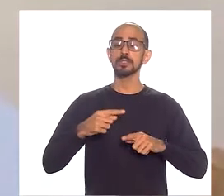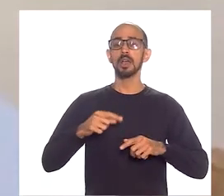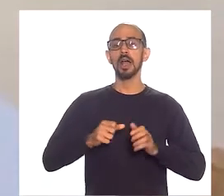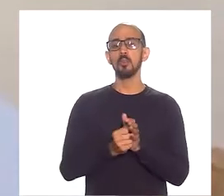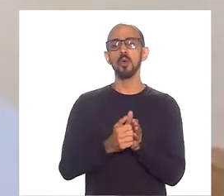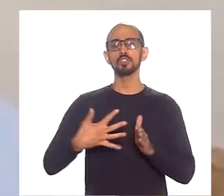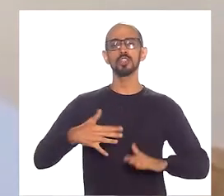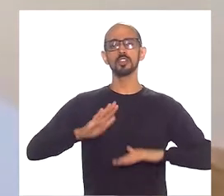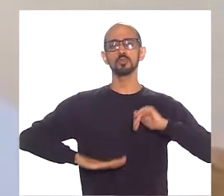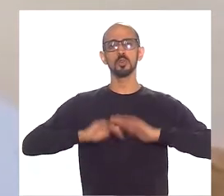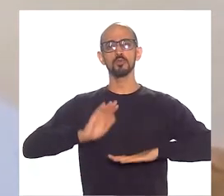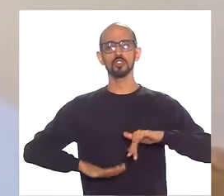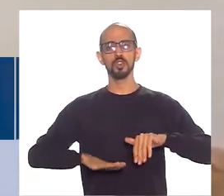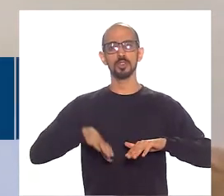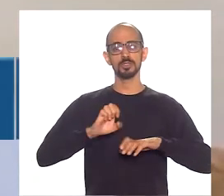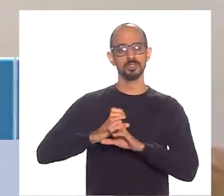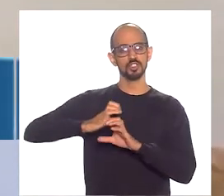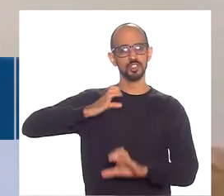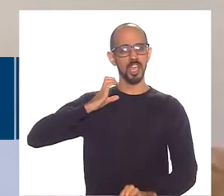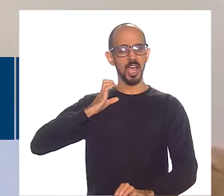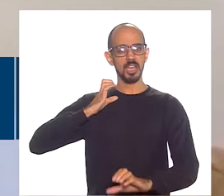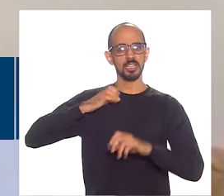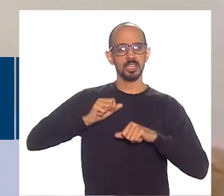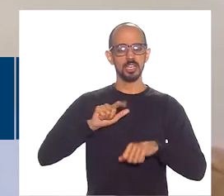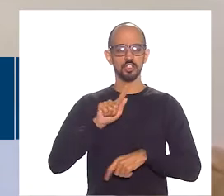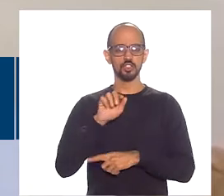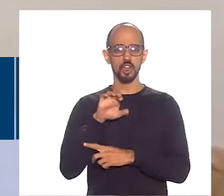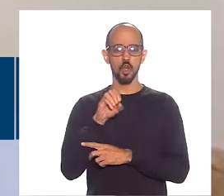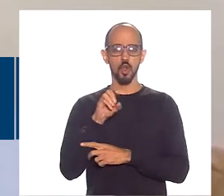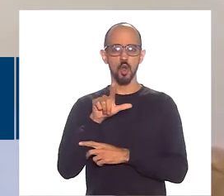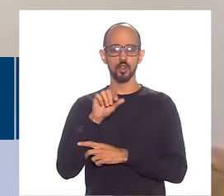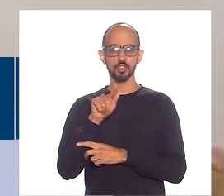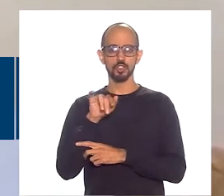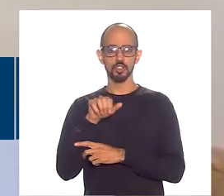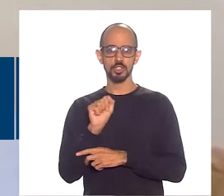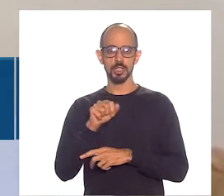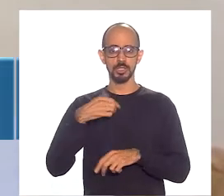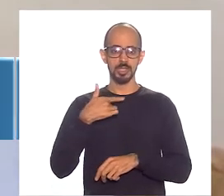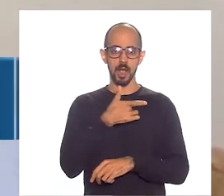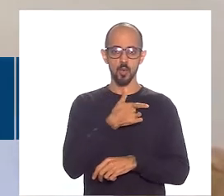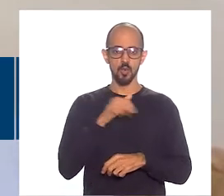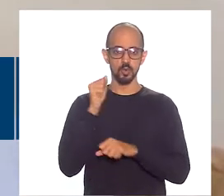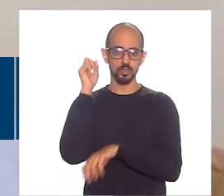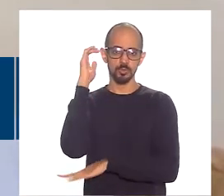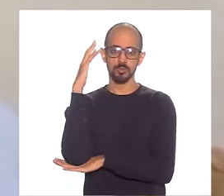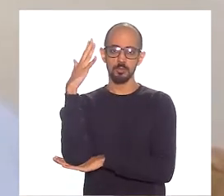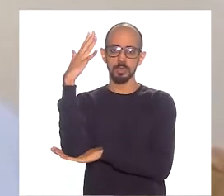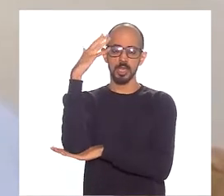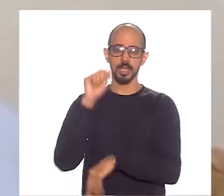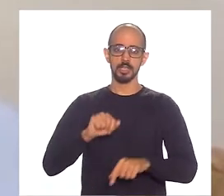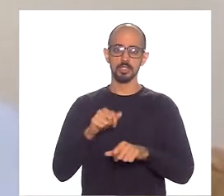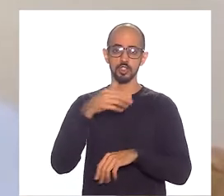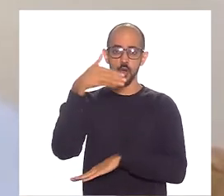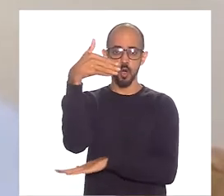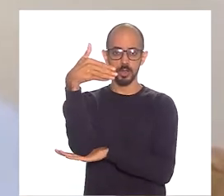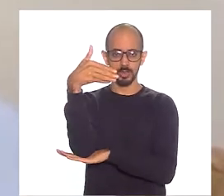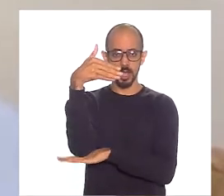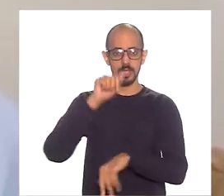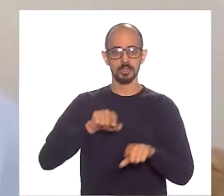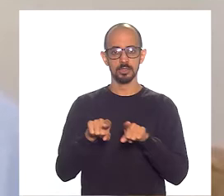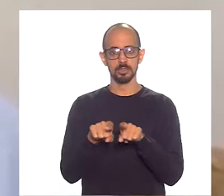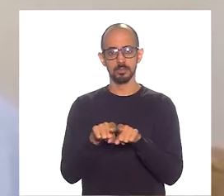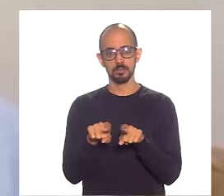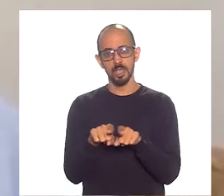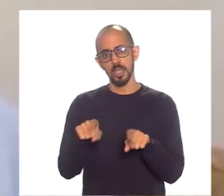desde a área de engenharia, área de geologia, área de saúde, segurança e meio ambiente, área de hotelaria, área de